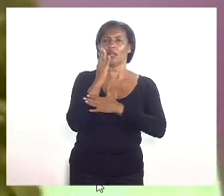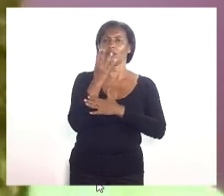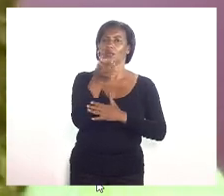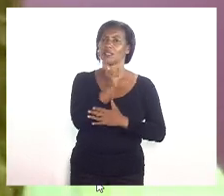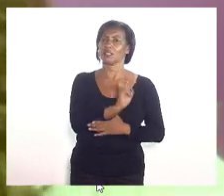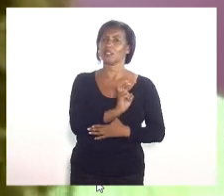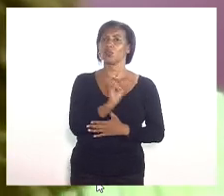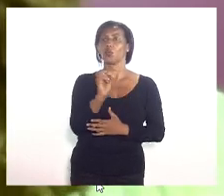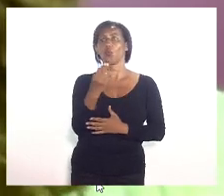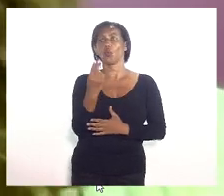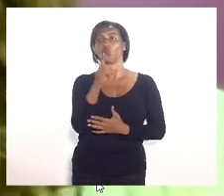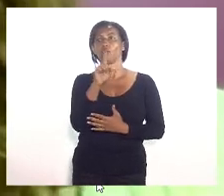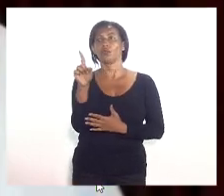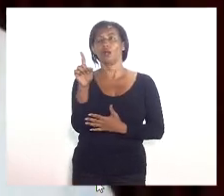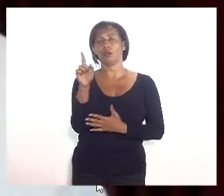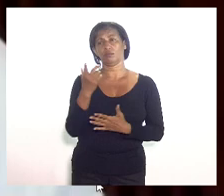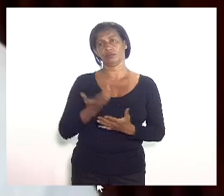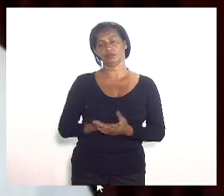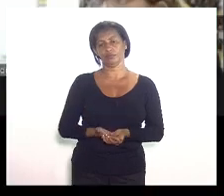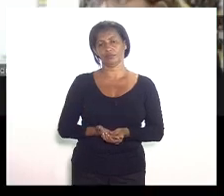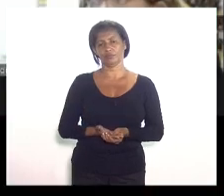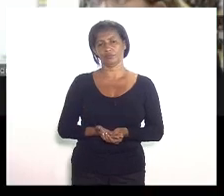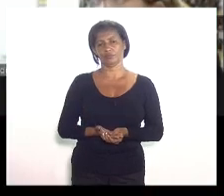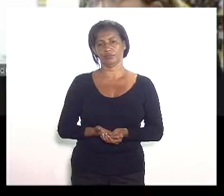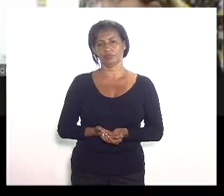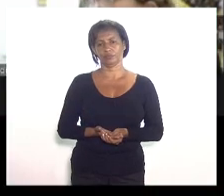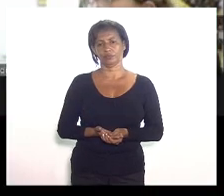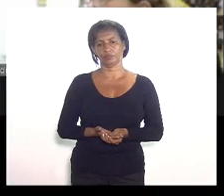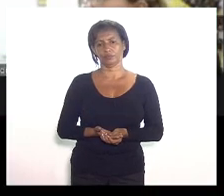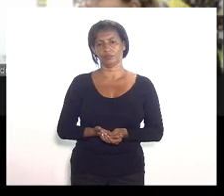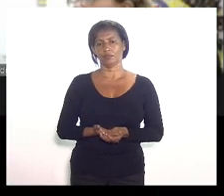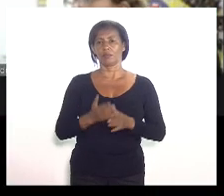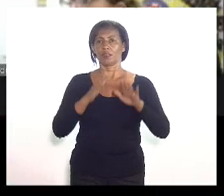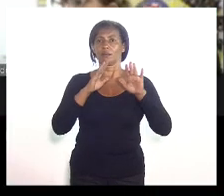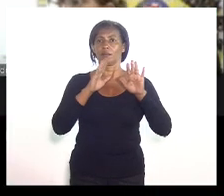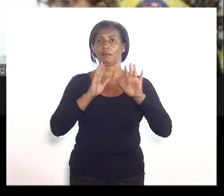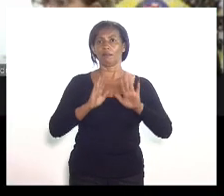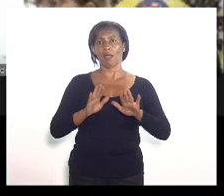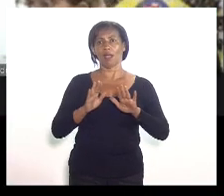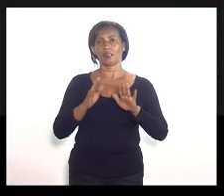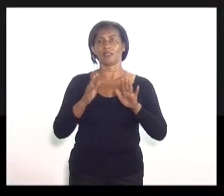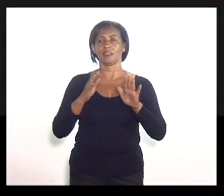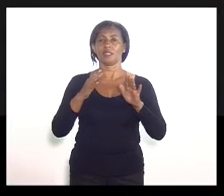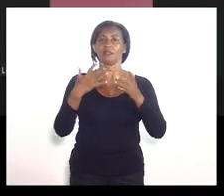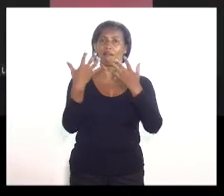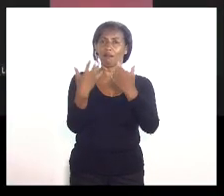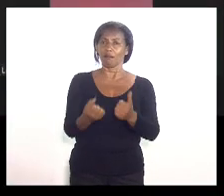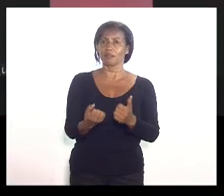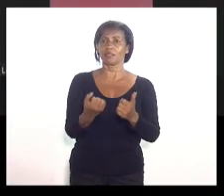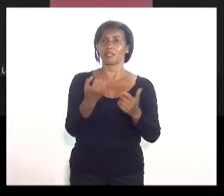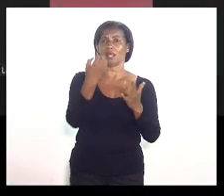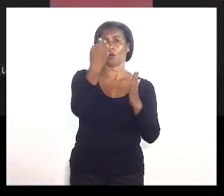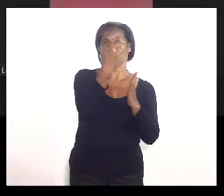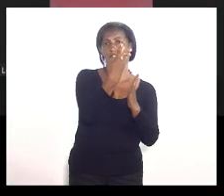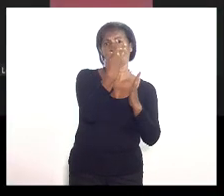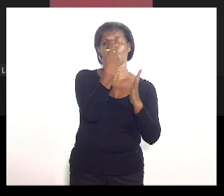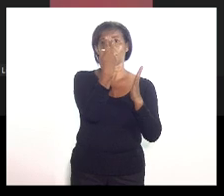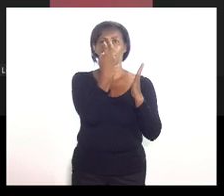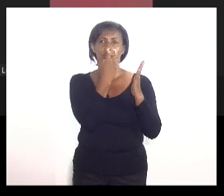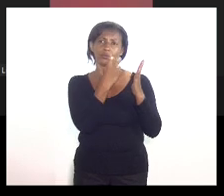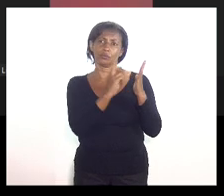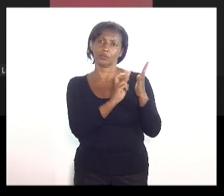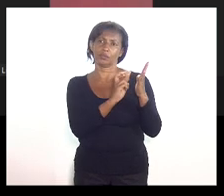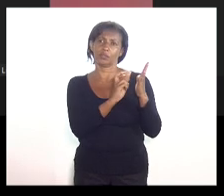ou não. Mas entre manter a emenda 5 ou a emenda 4, então,